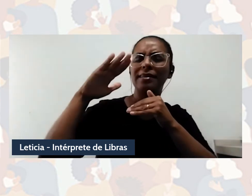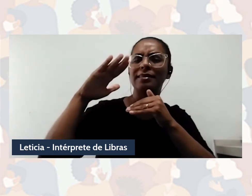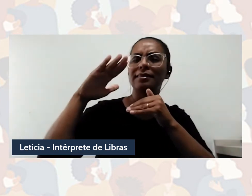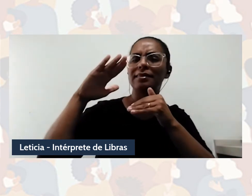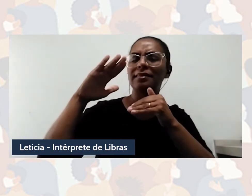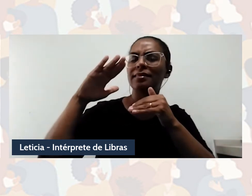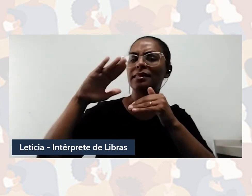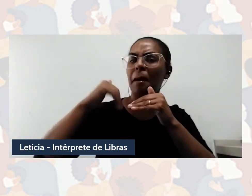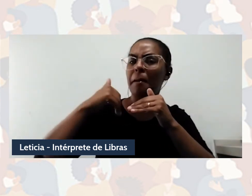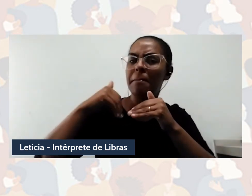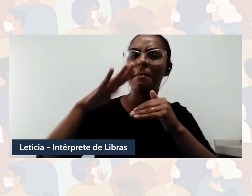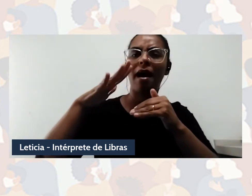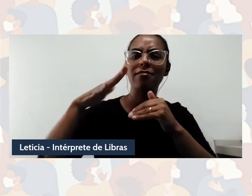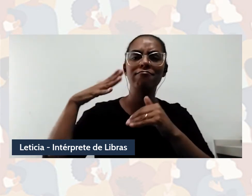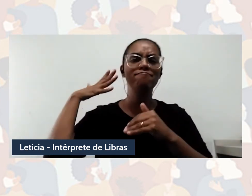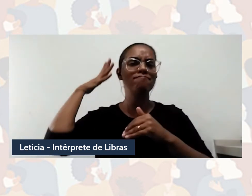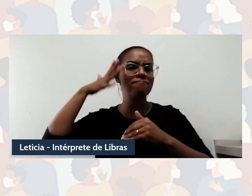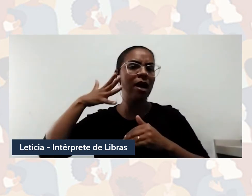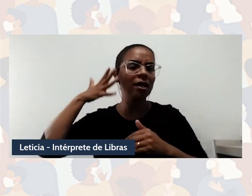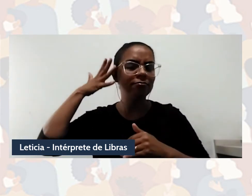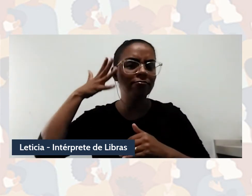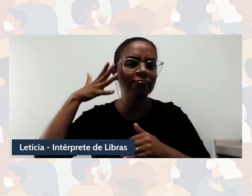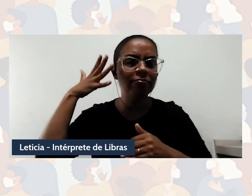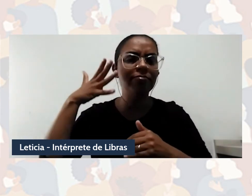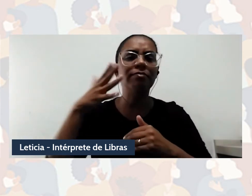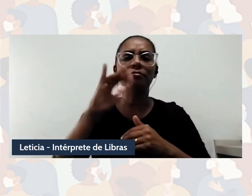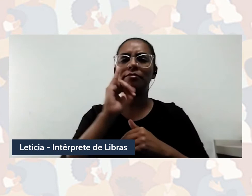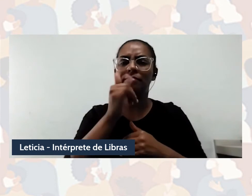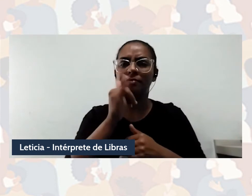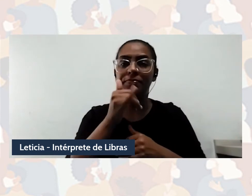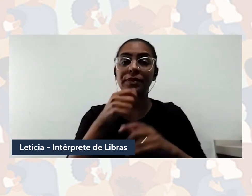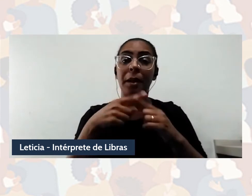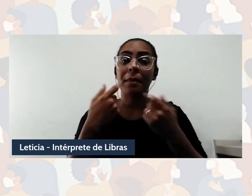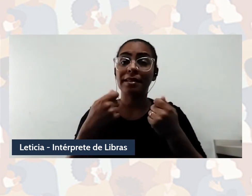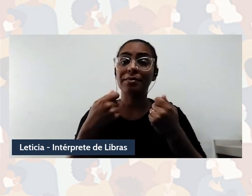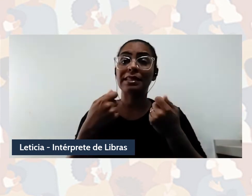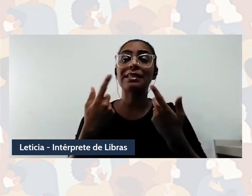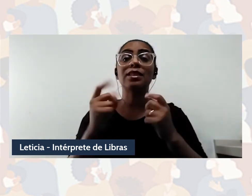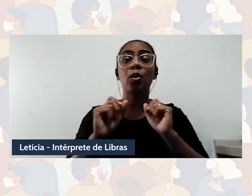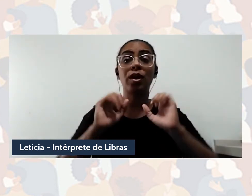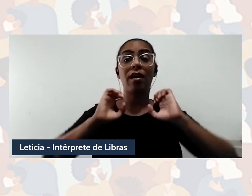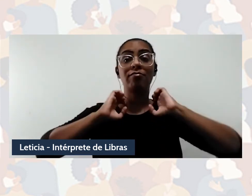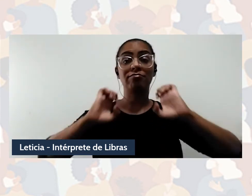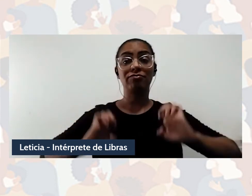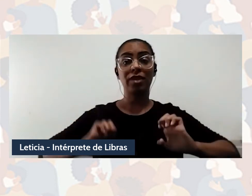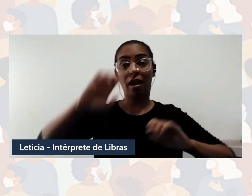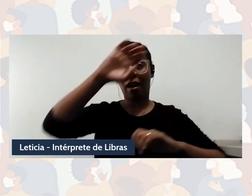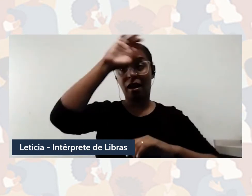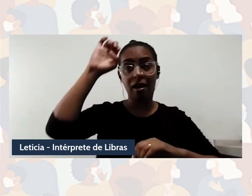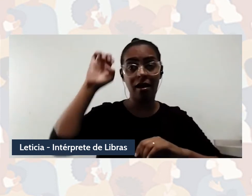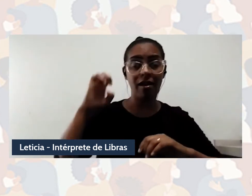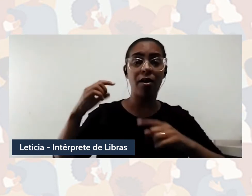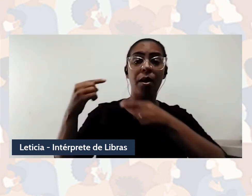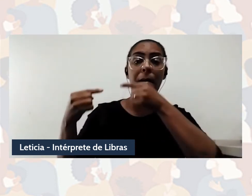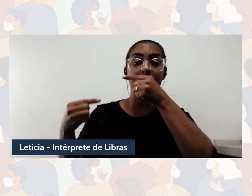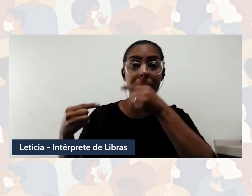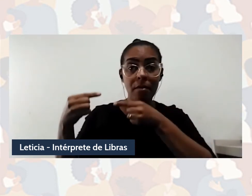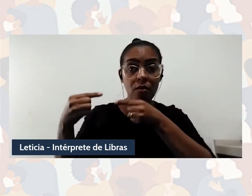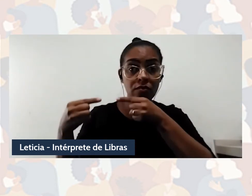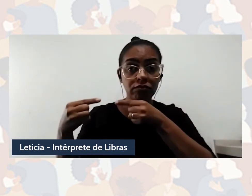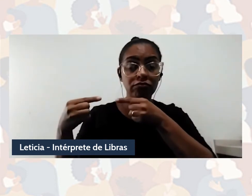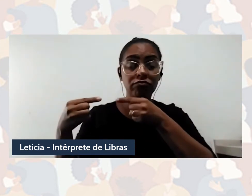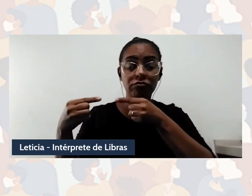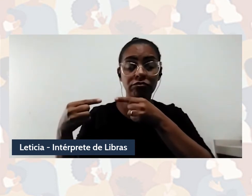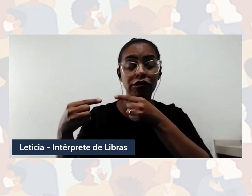ainda em seja alguns investimentos éticos, humanos, políticos, muito constantes e